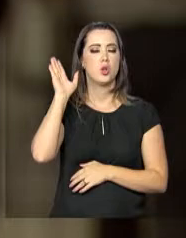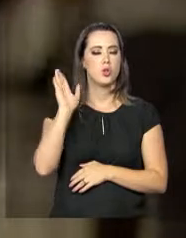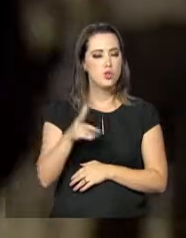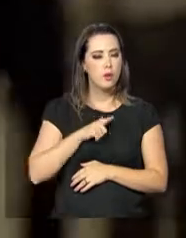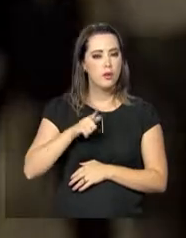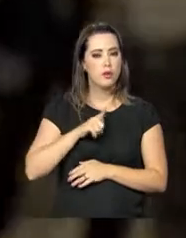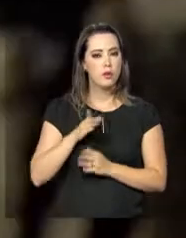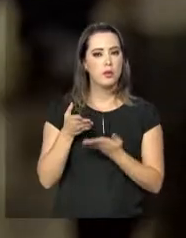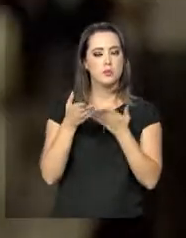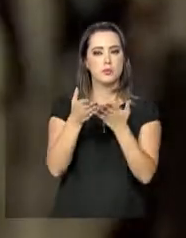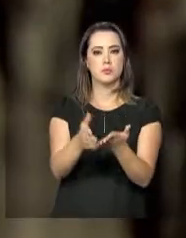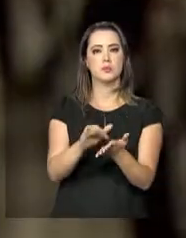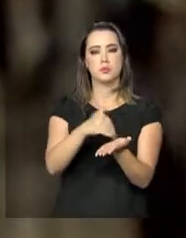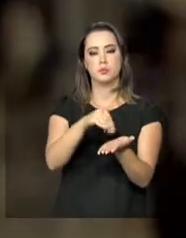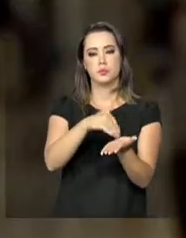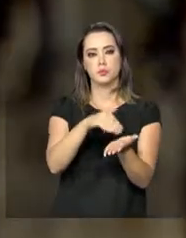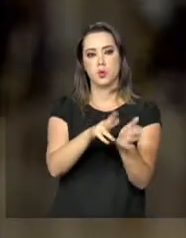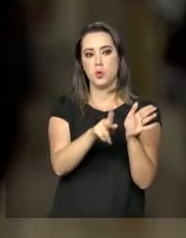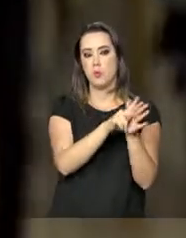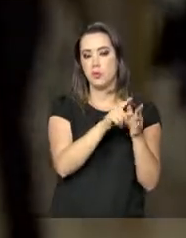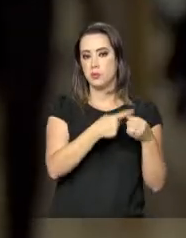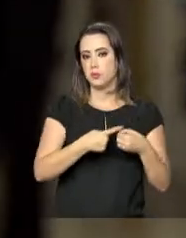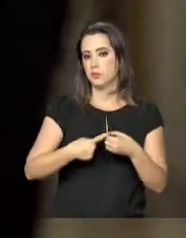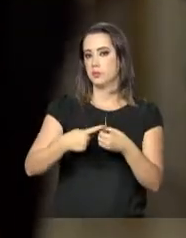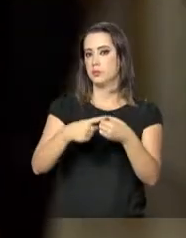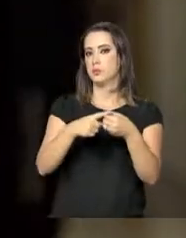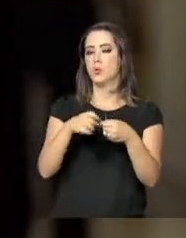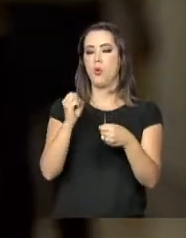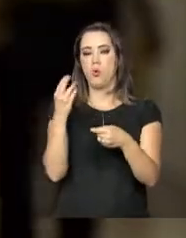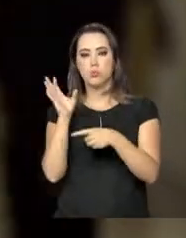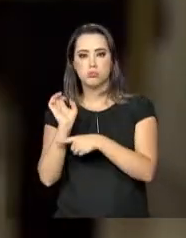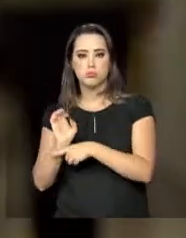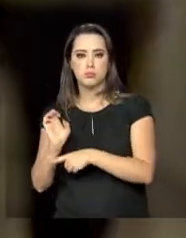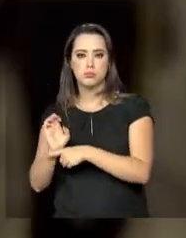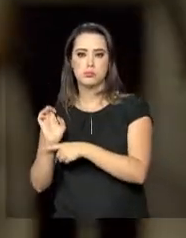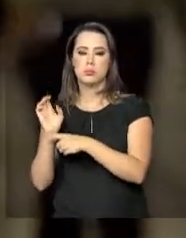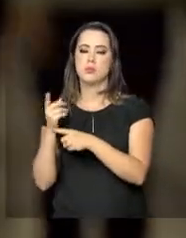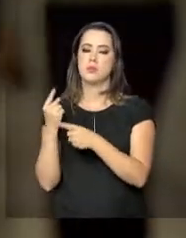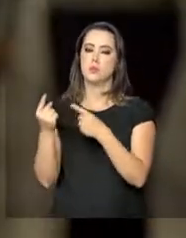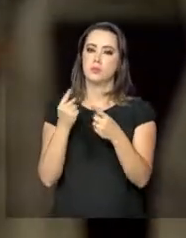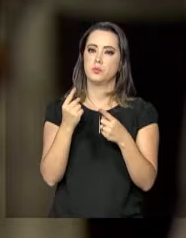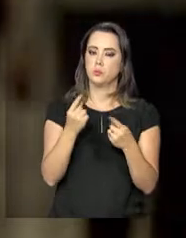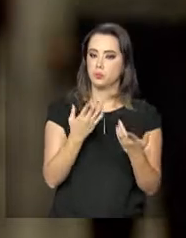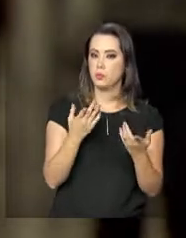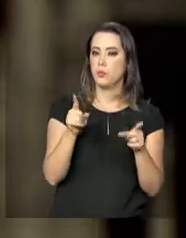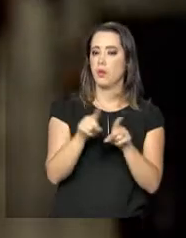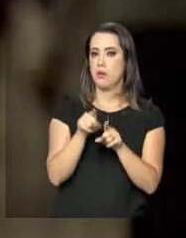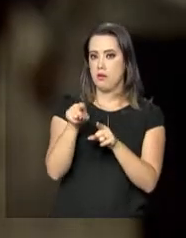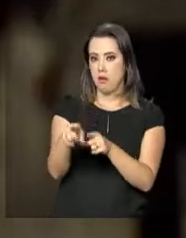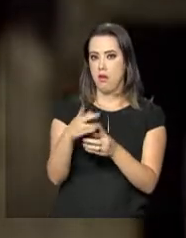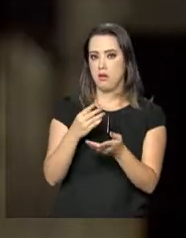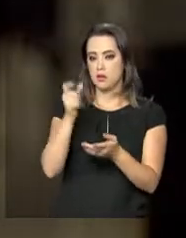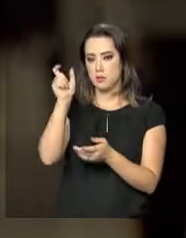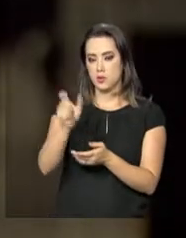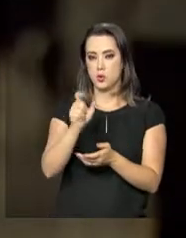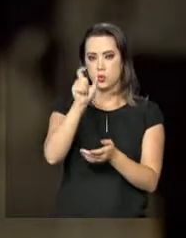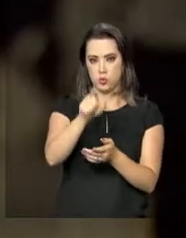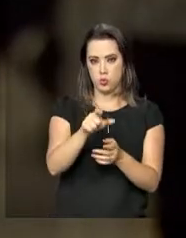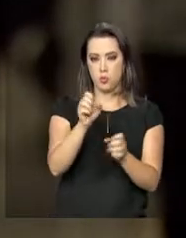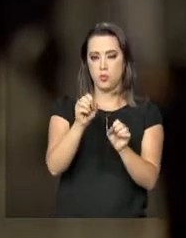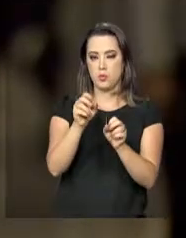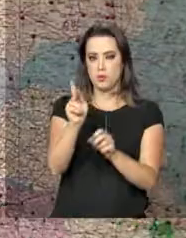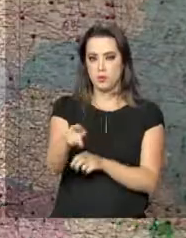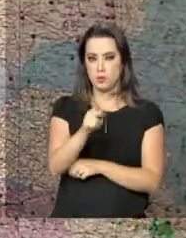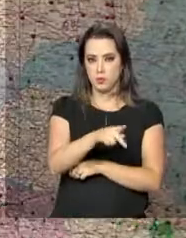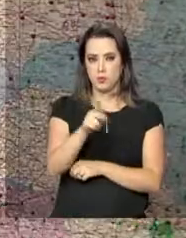participam por meio das secretarias municipais e estaduais de educação. E são elas que vão receber os residentes em salas